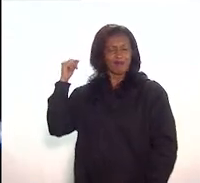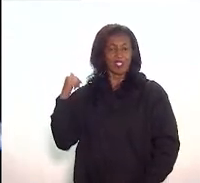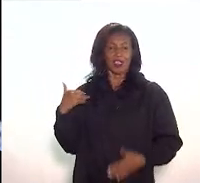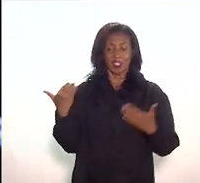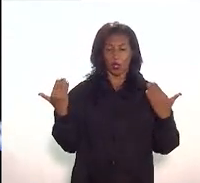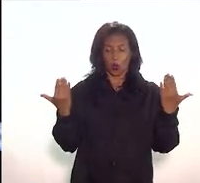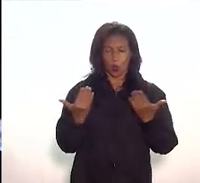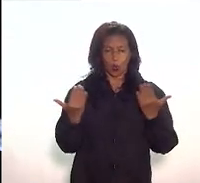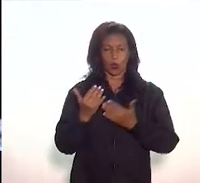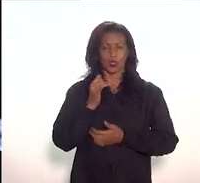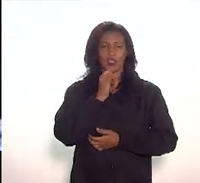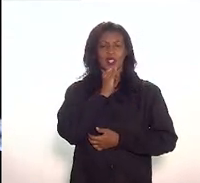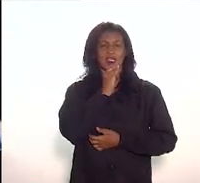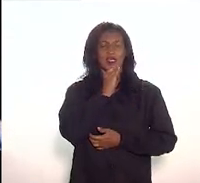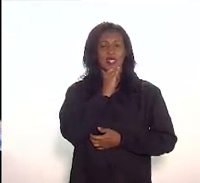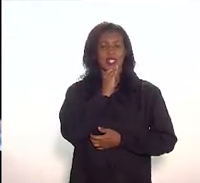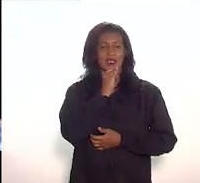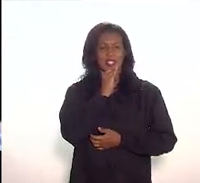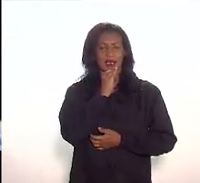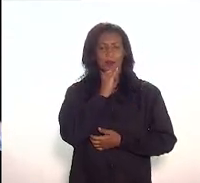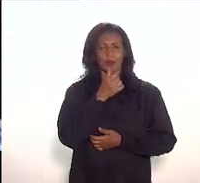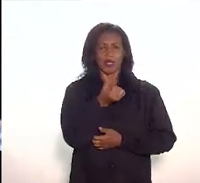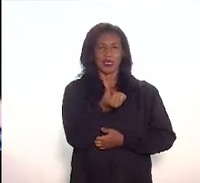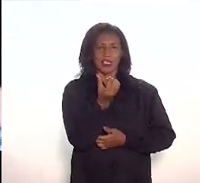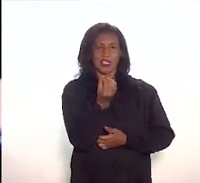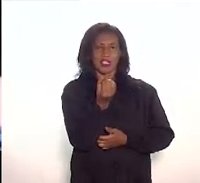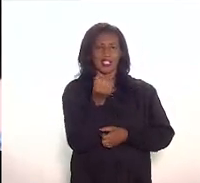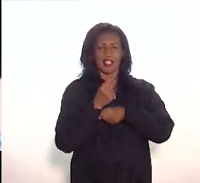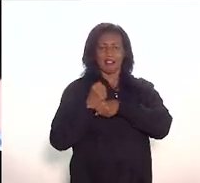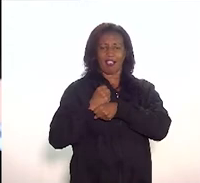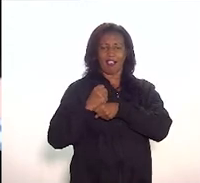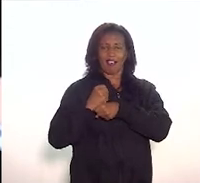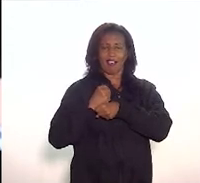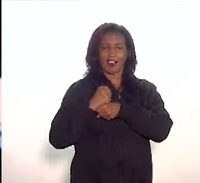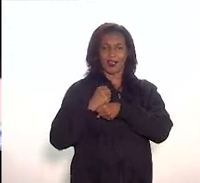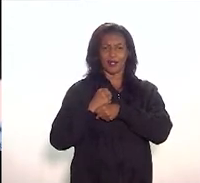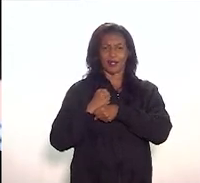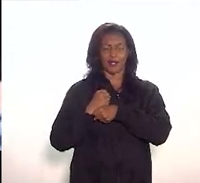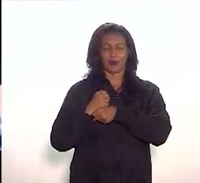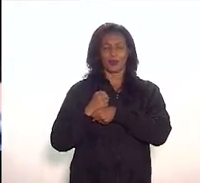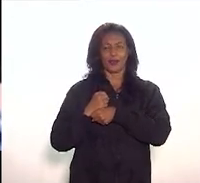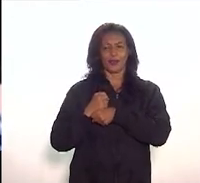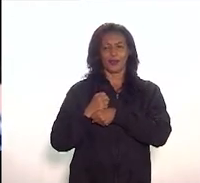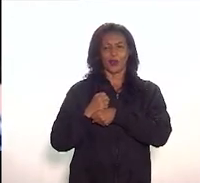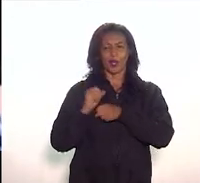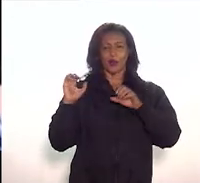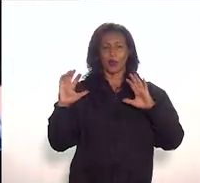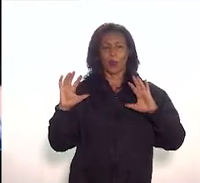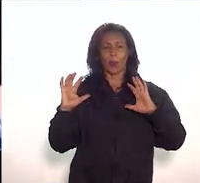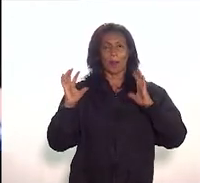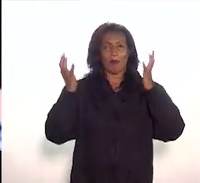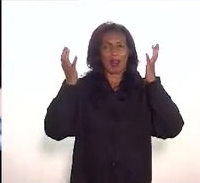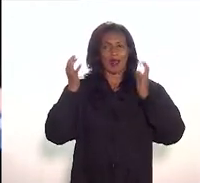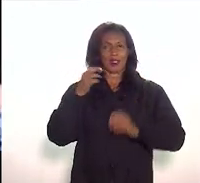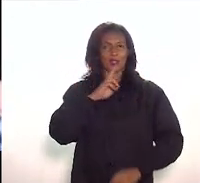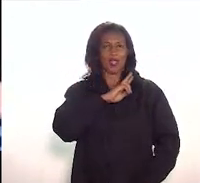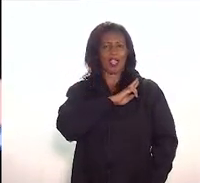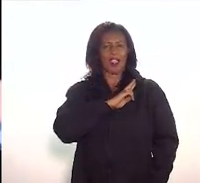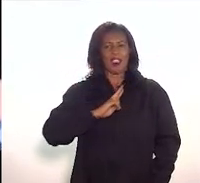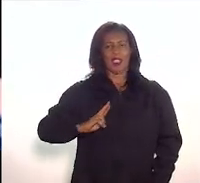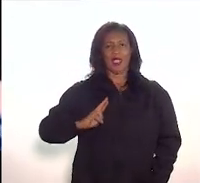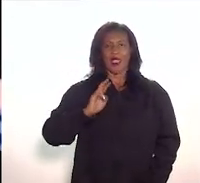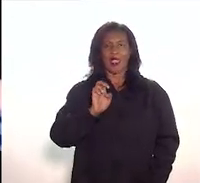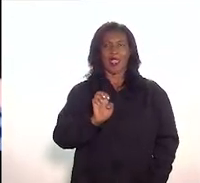esse evento que foi os 130 anos da República e a escrita desse projeto representa um pouco, de certa forma, um retorno à memória